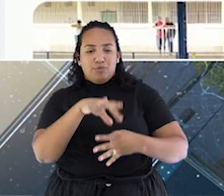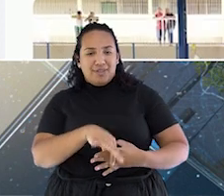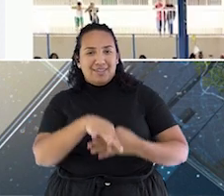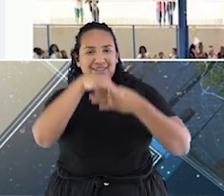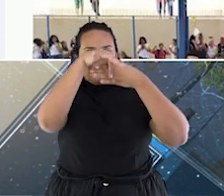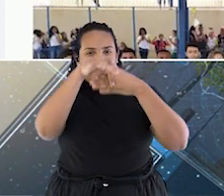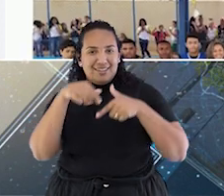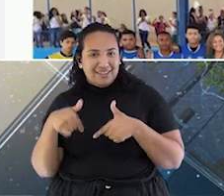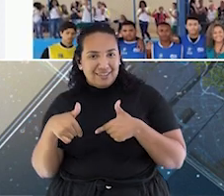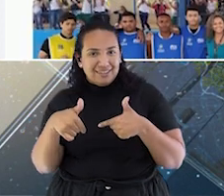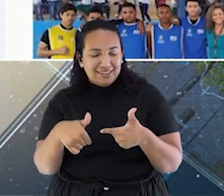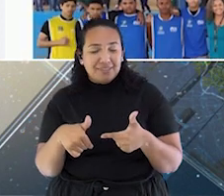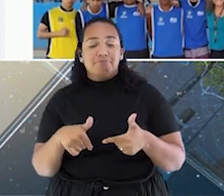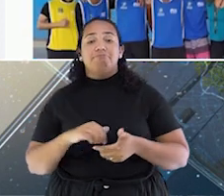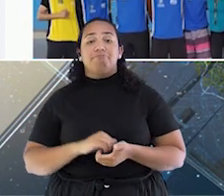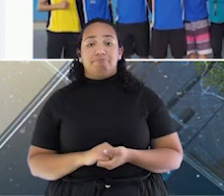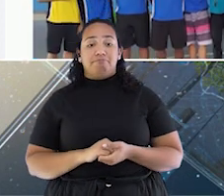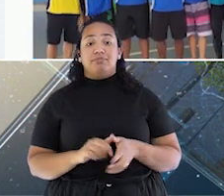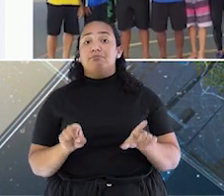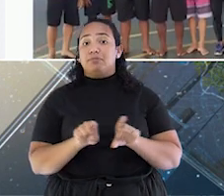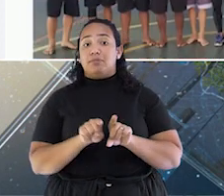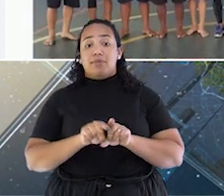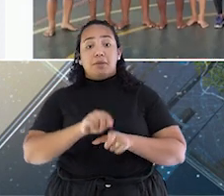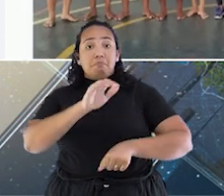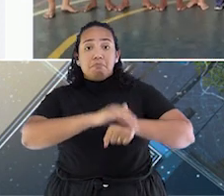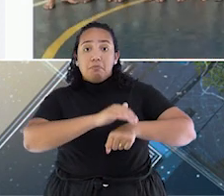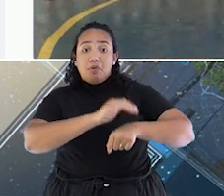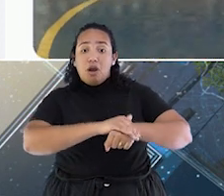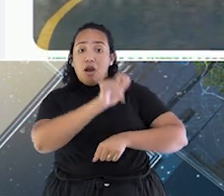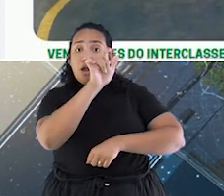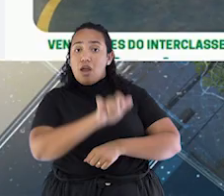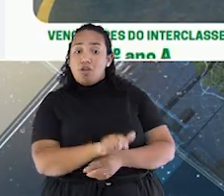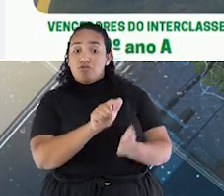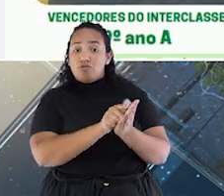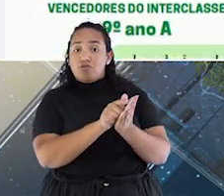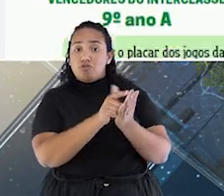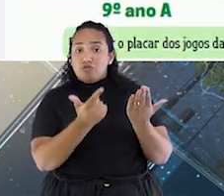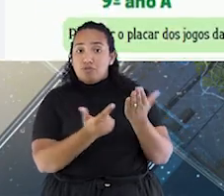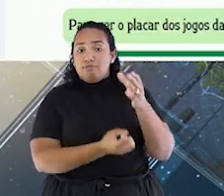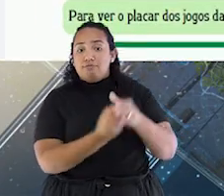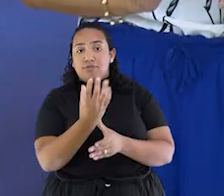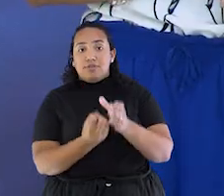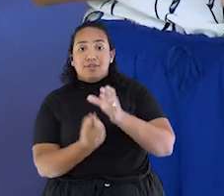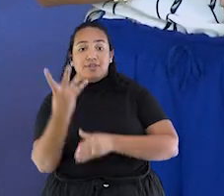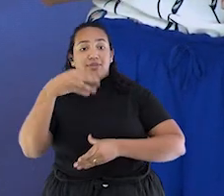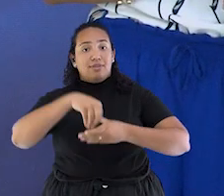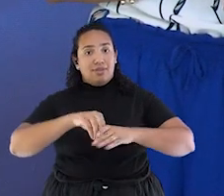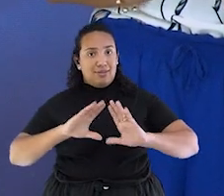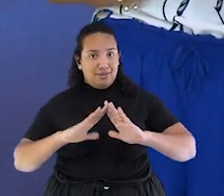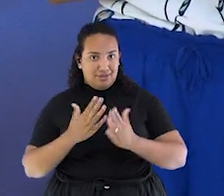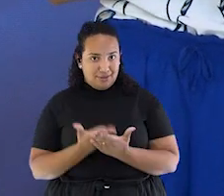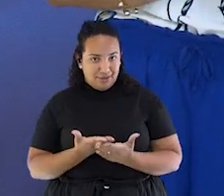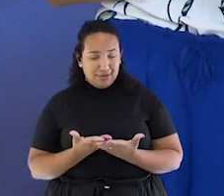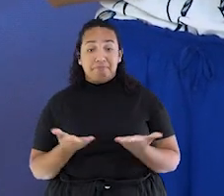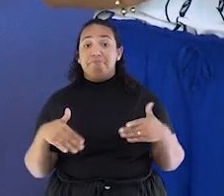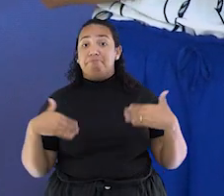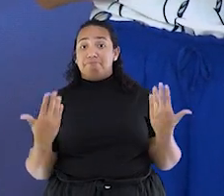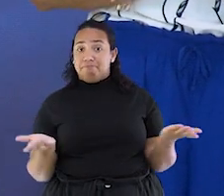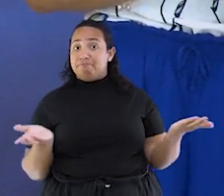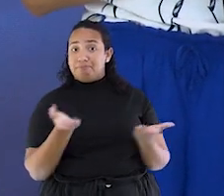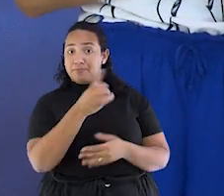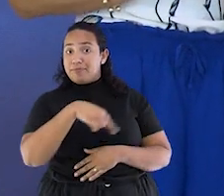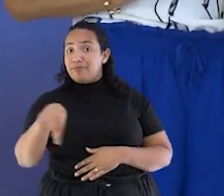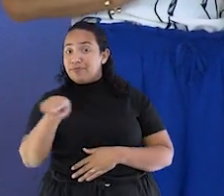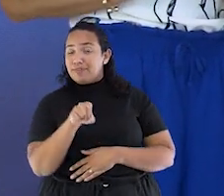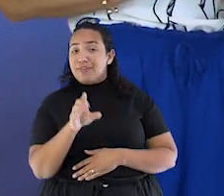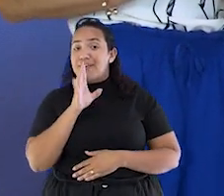protagonistas, produzindo um jornal quinzenal na escola. Vamos conhecer mais sobre